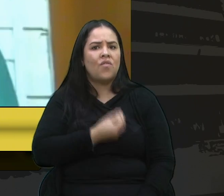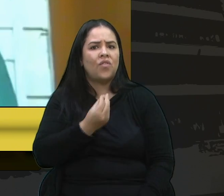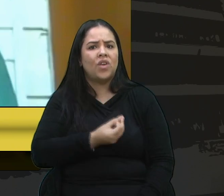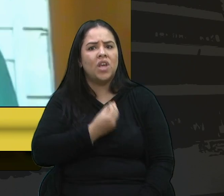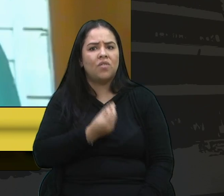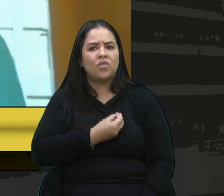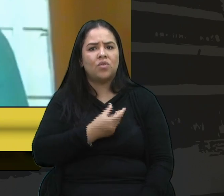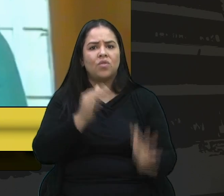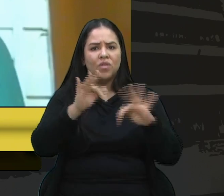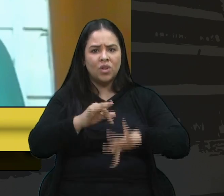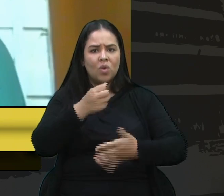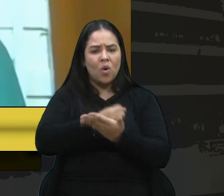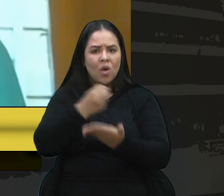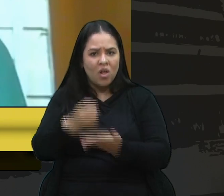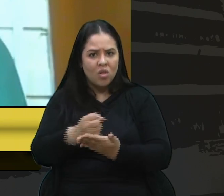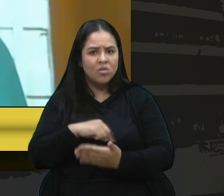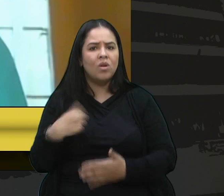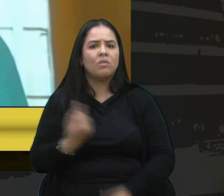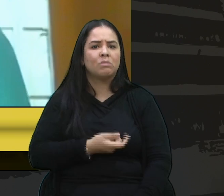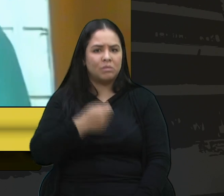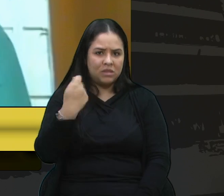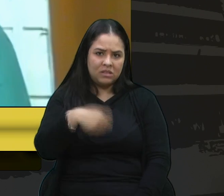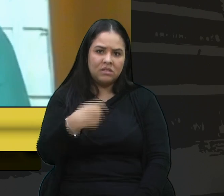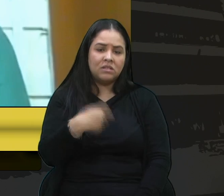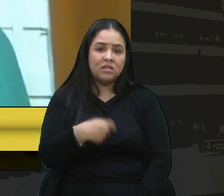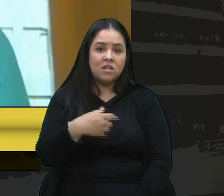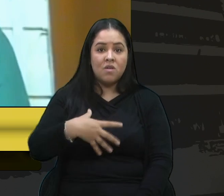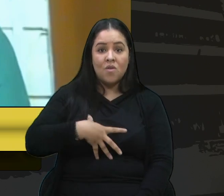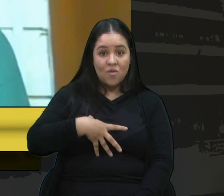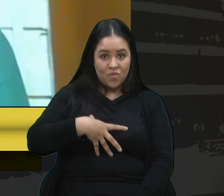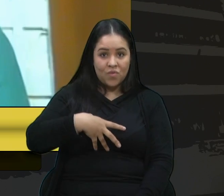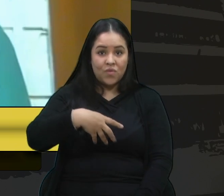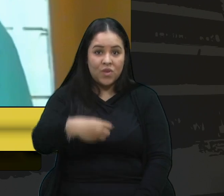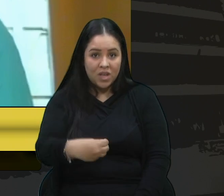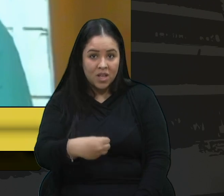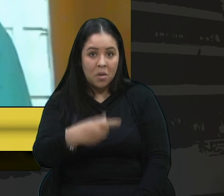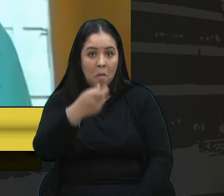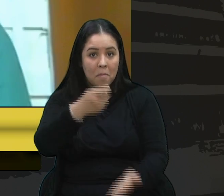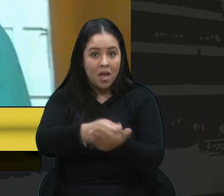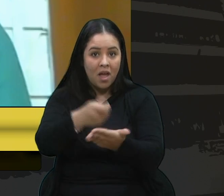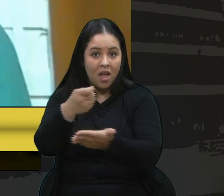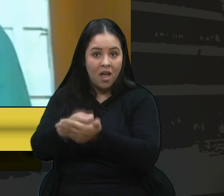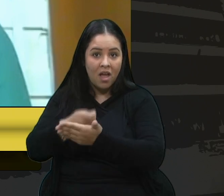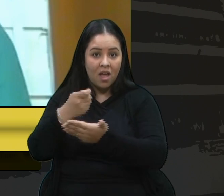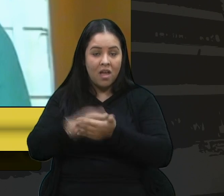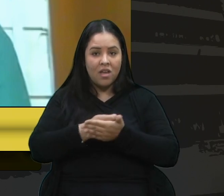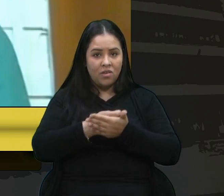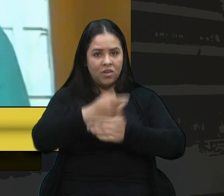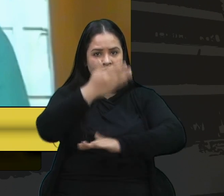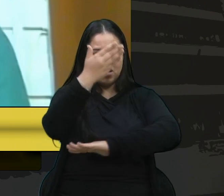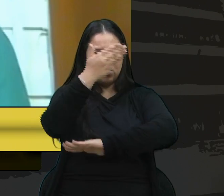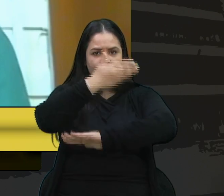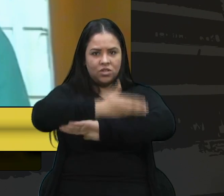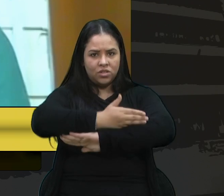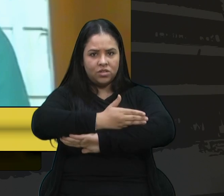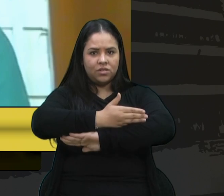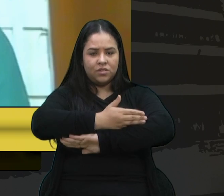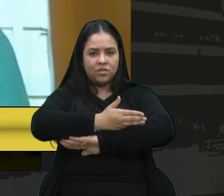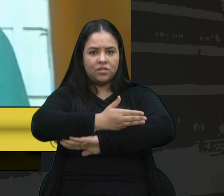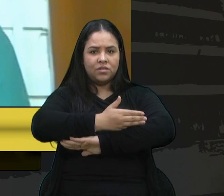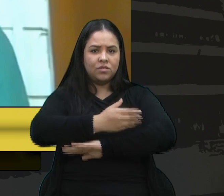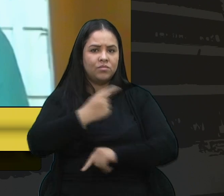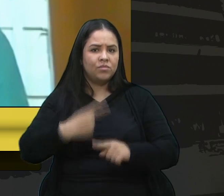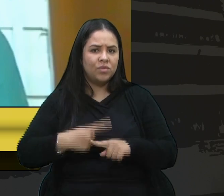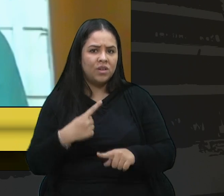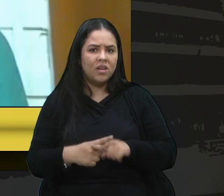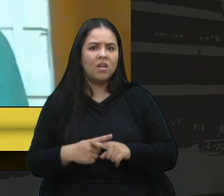contrato e a gente precisa, nossos filhos pagarão esses pedágios, então são várias gerações que sofrerão o